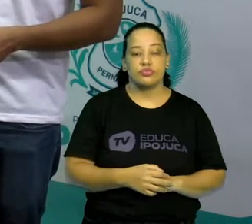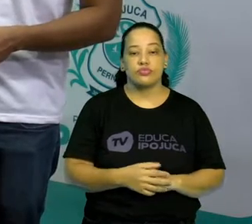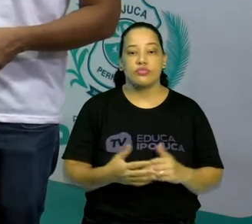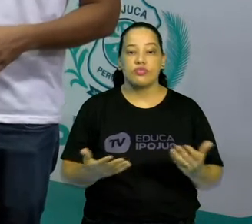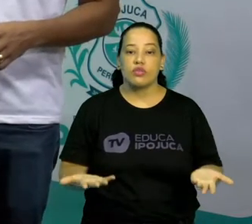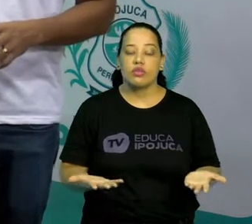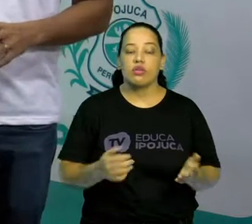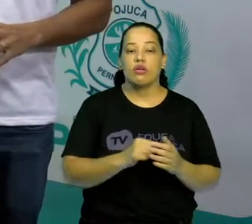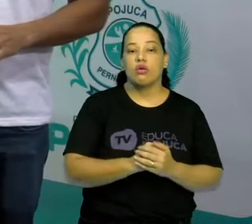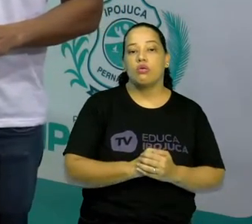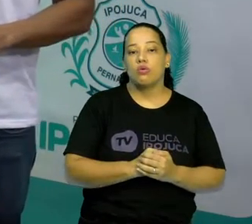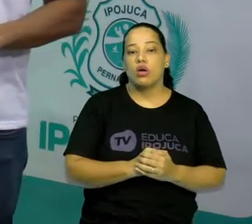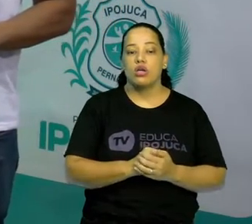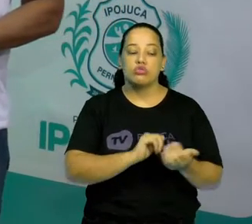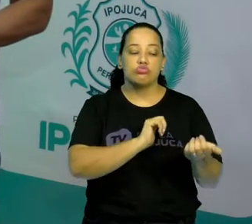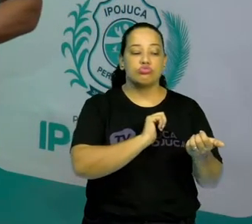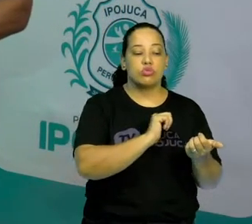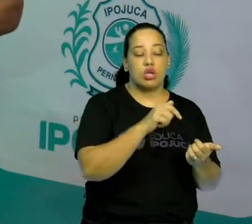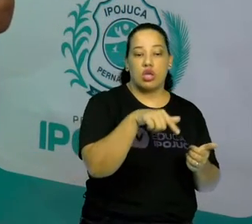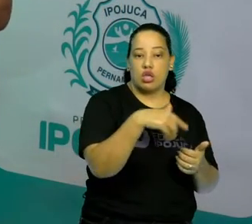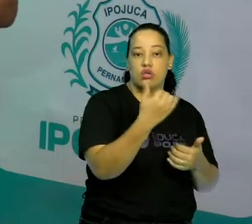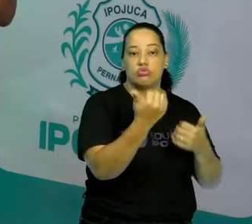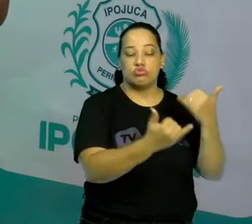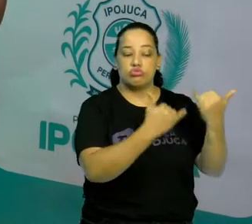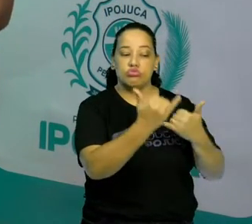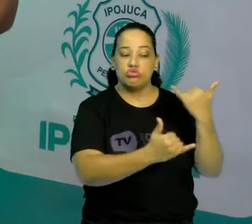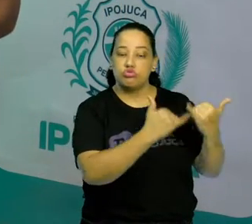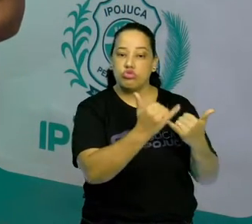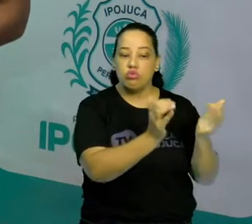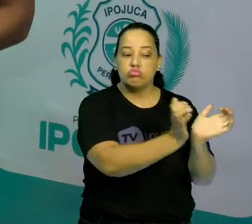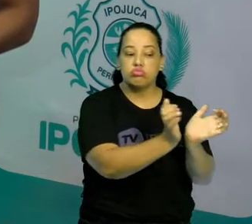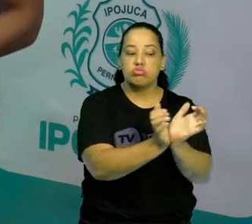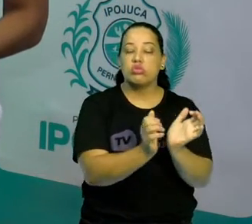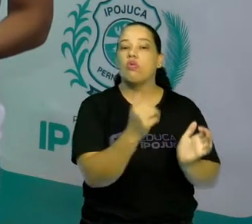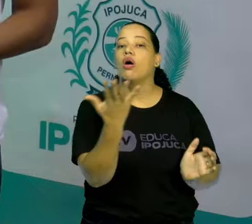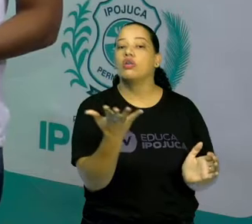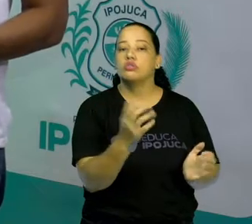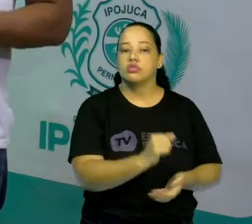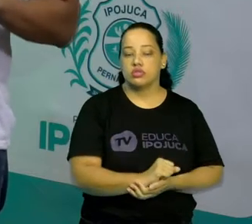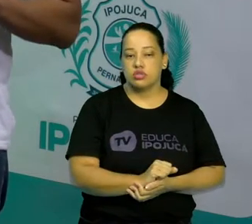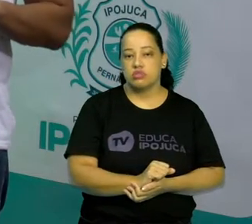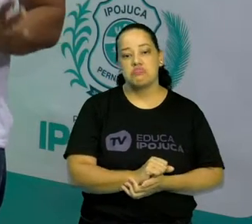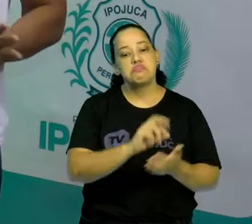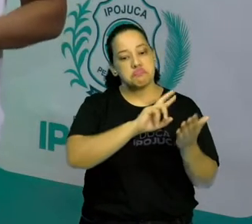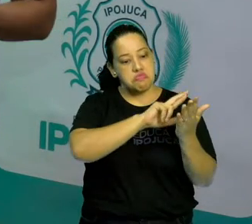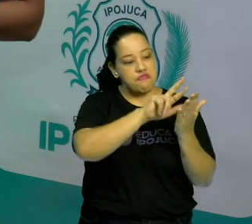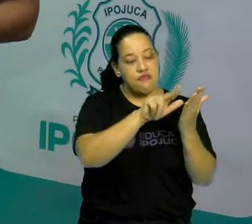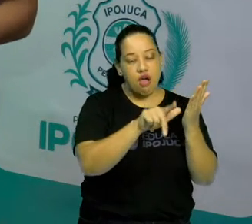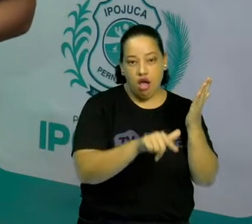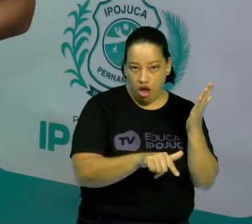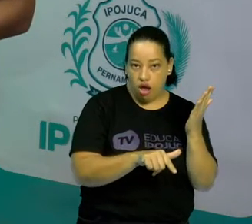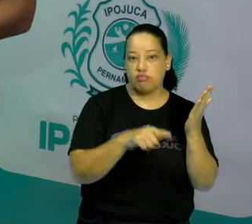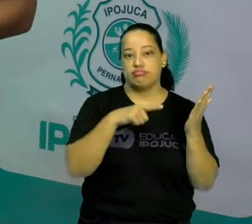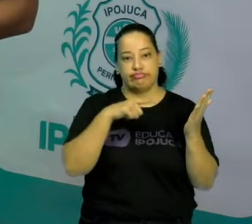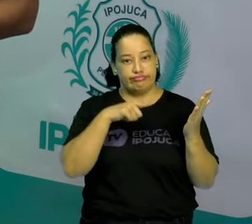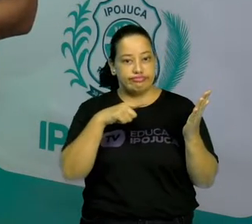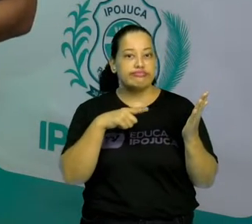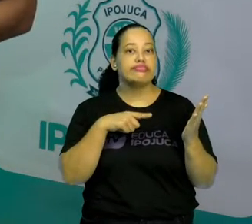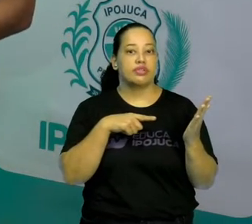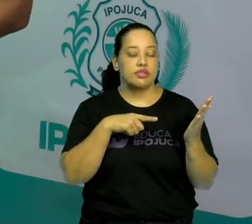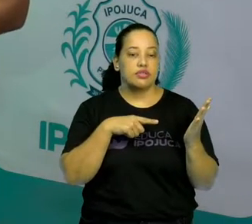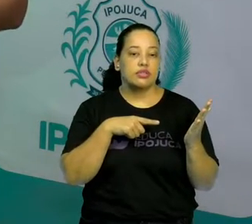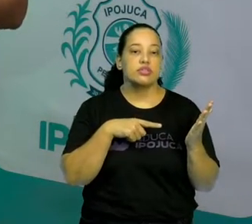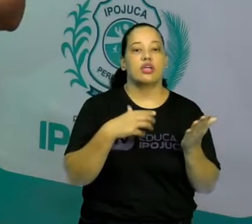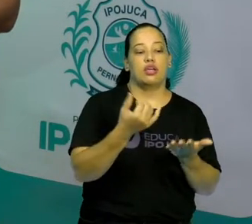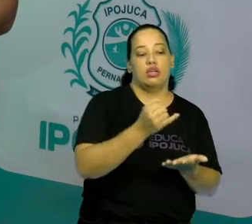Quais categorias de jogos existem? Existem várias categorias de jogos, mas vamos colocar aqui algumas delas, como o